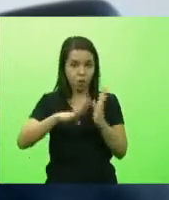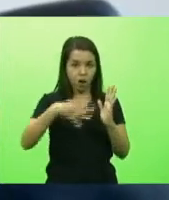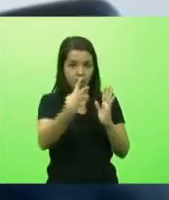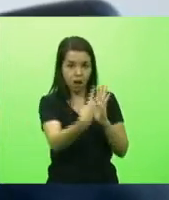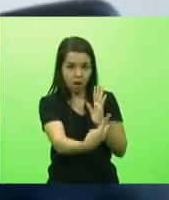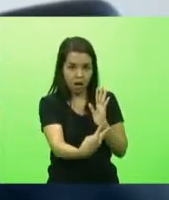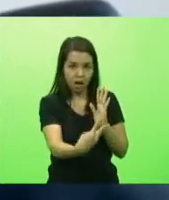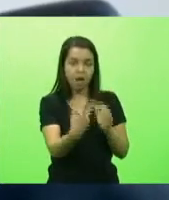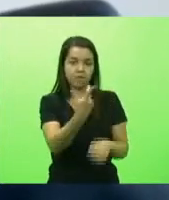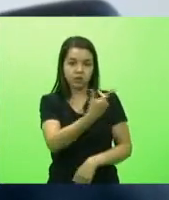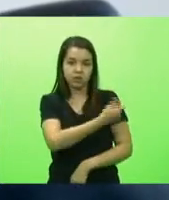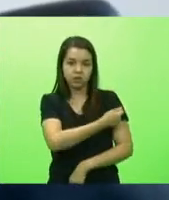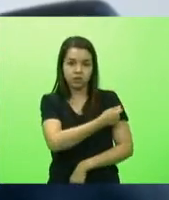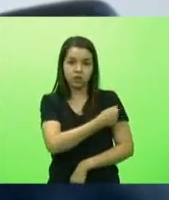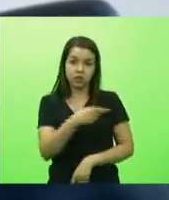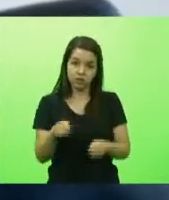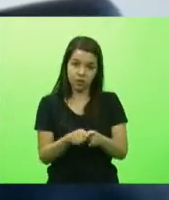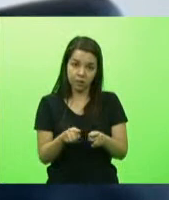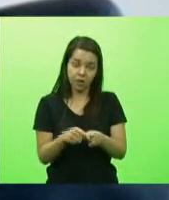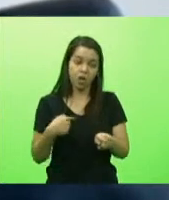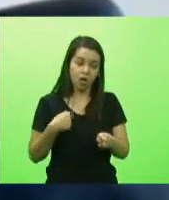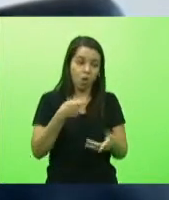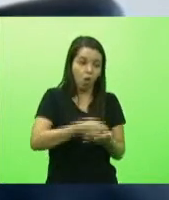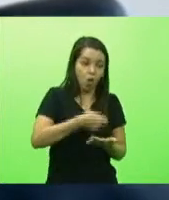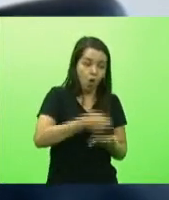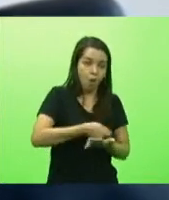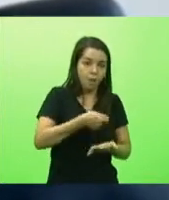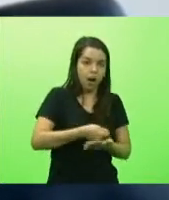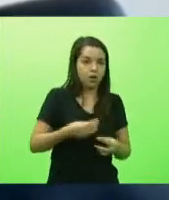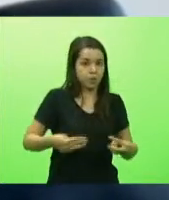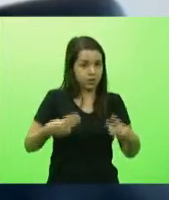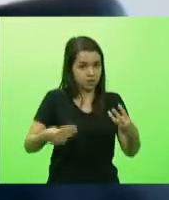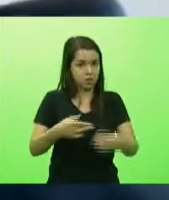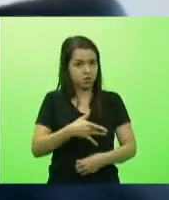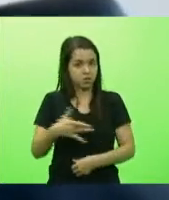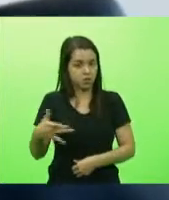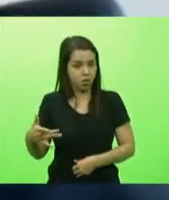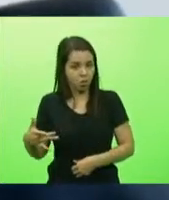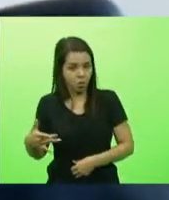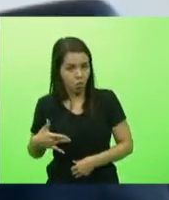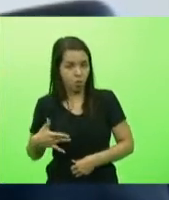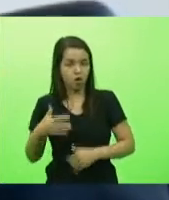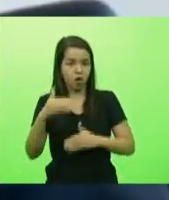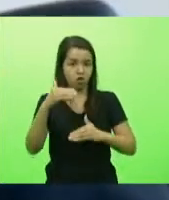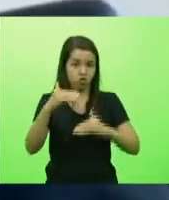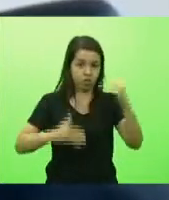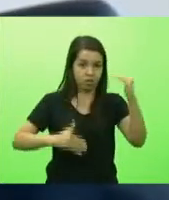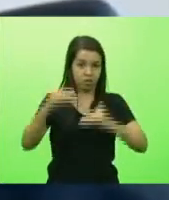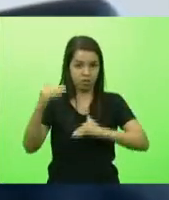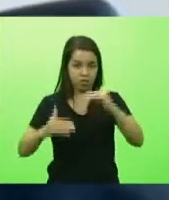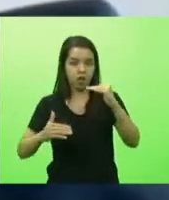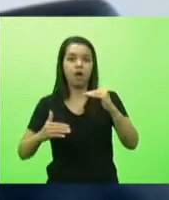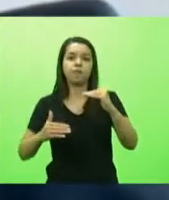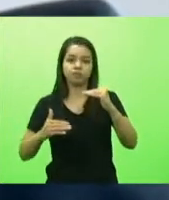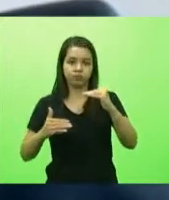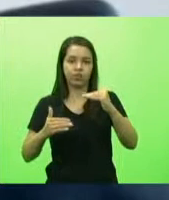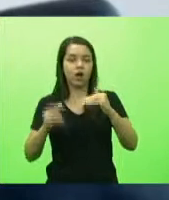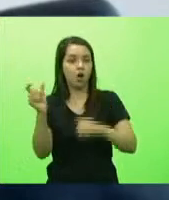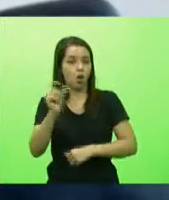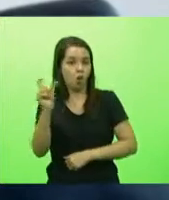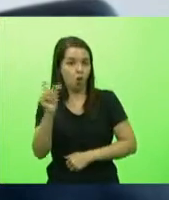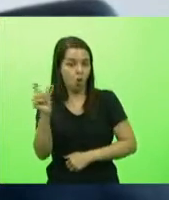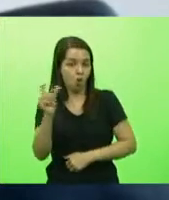eu vim cobrar do Ministério da Saúde algumas discrepâncias de quantitativo de doses como muito bem lembrou o deputado e